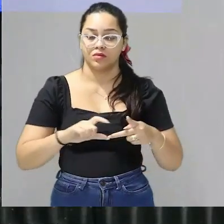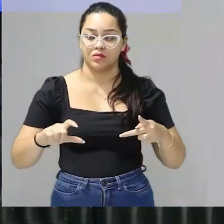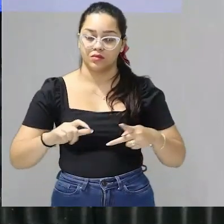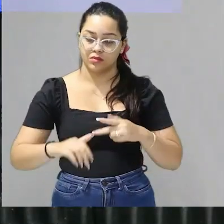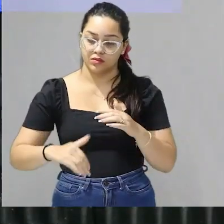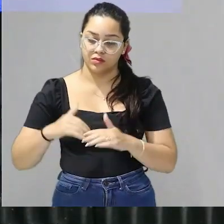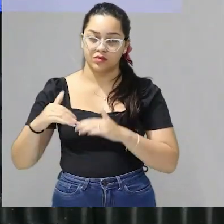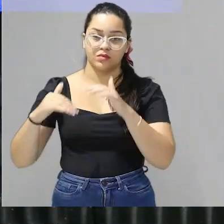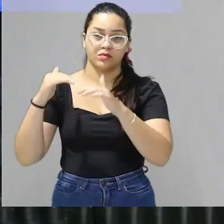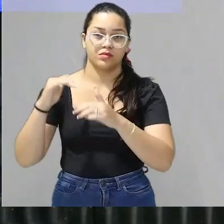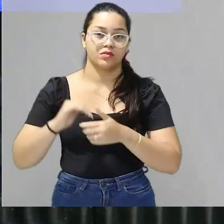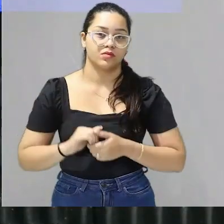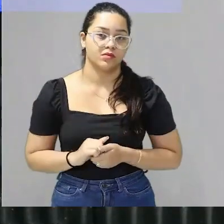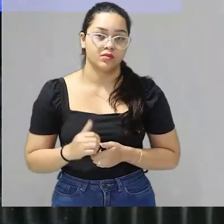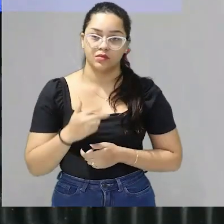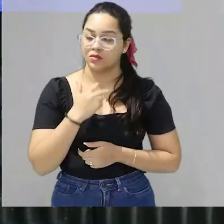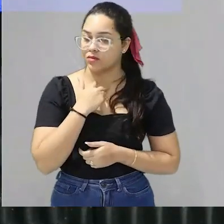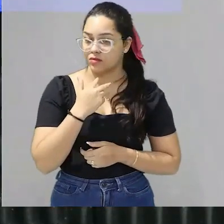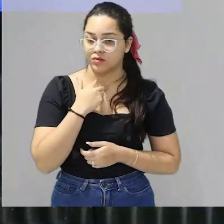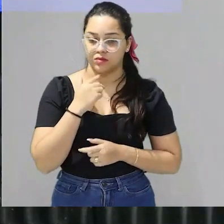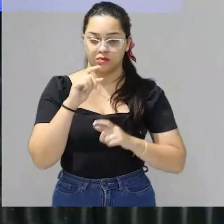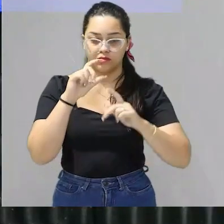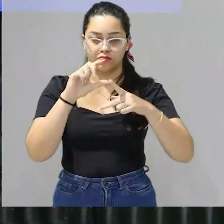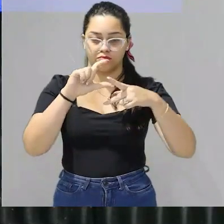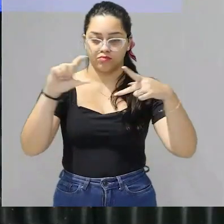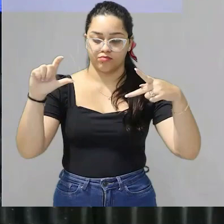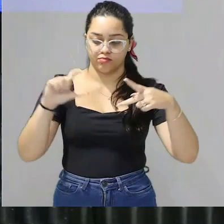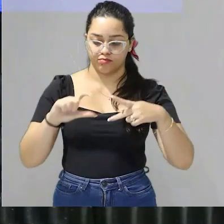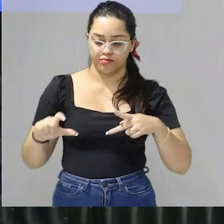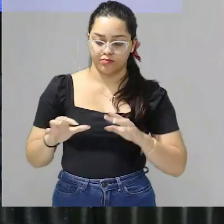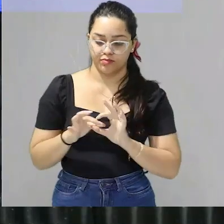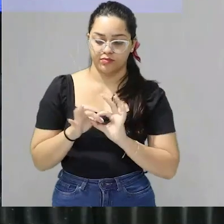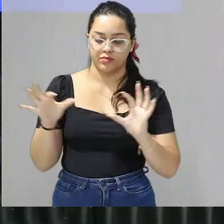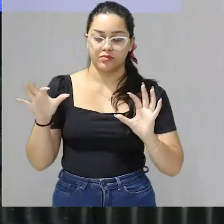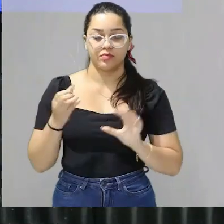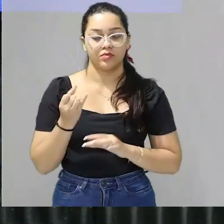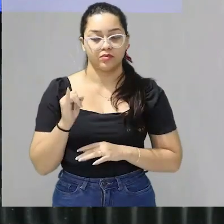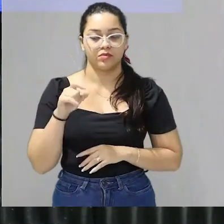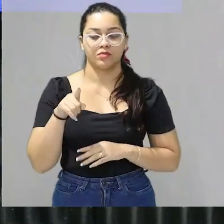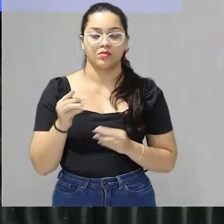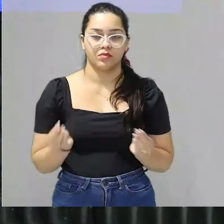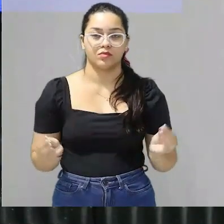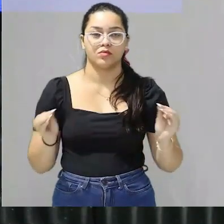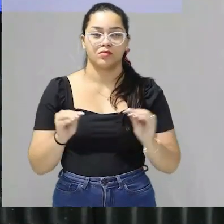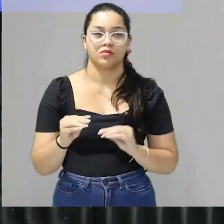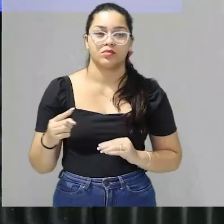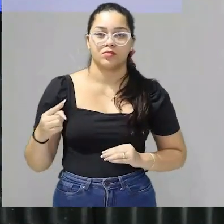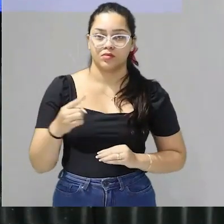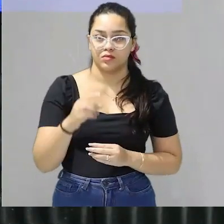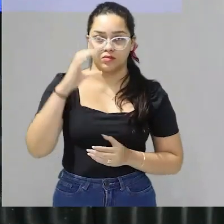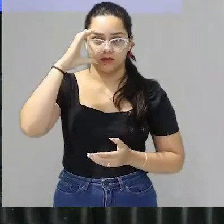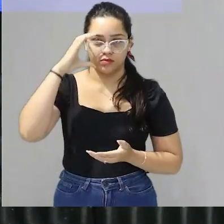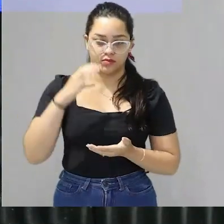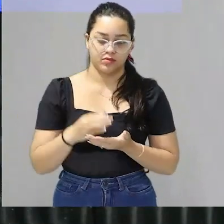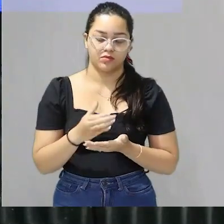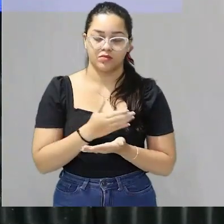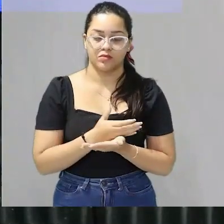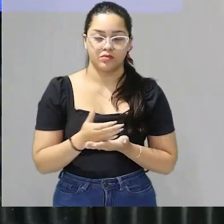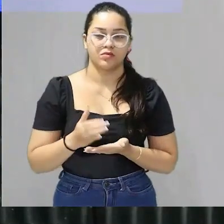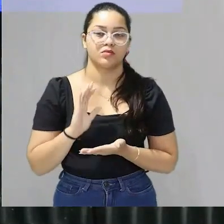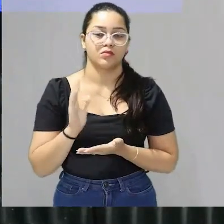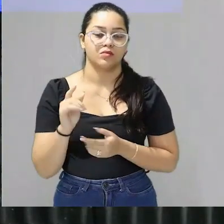desenvolvimento não podem ficar parágrafos soltos se você colocou aquela tese lá na introdução